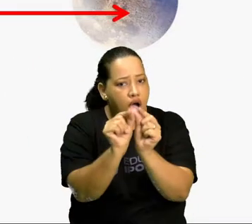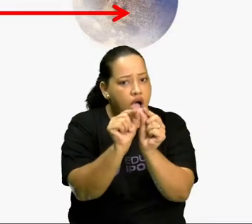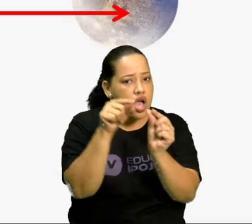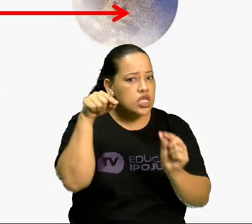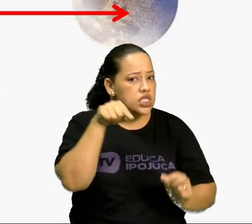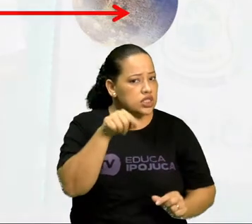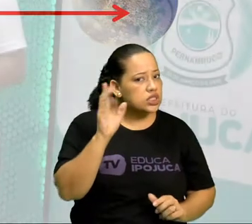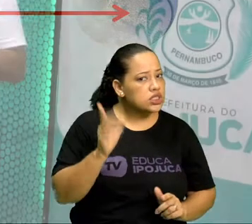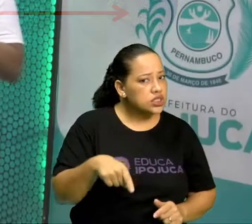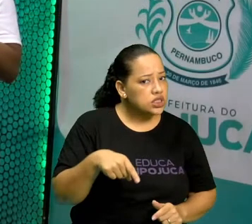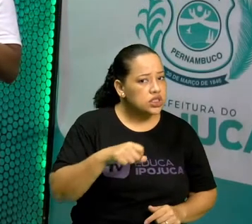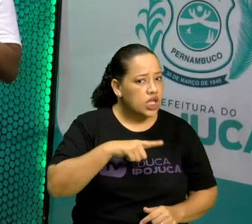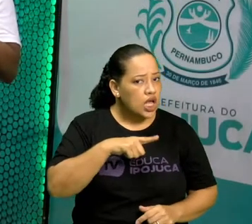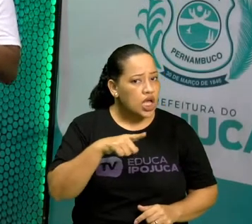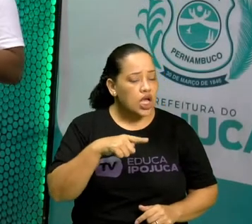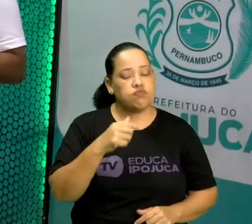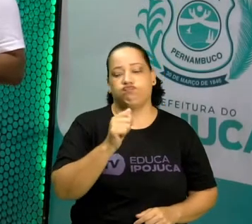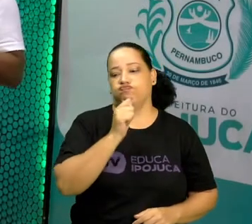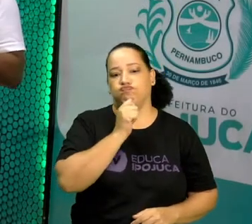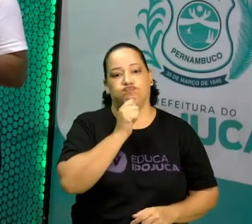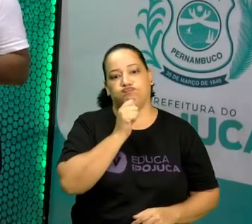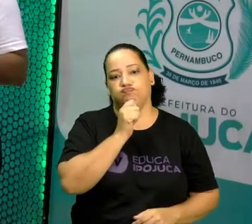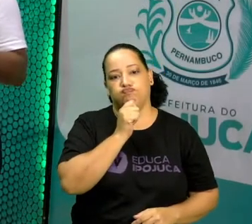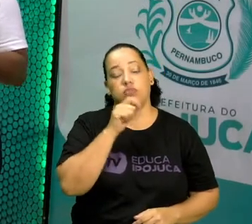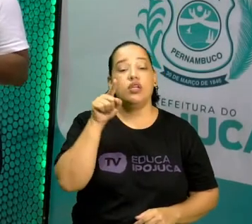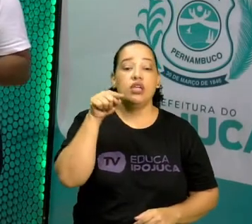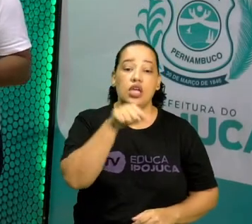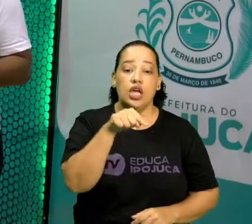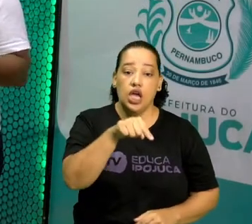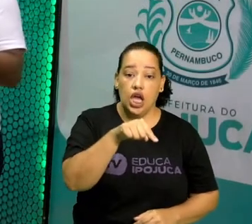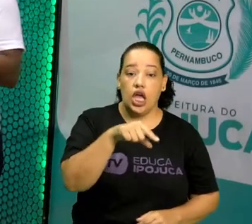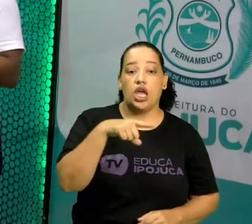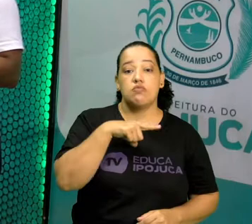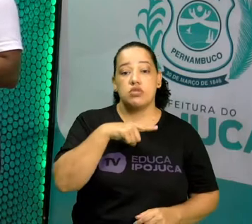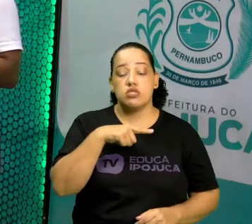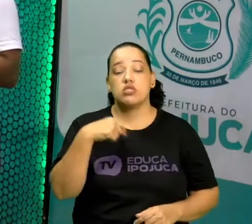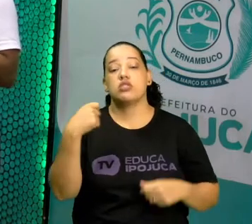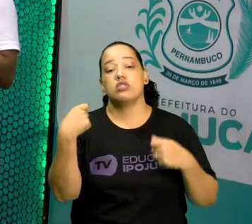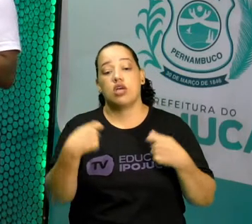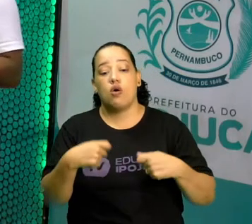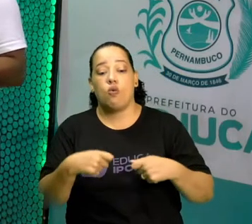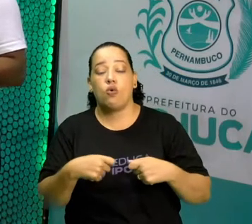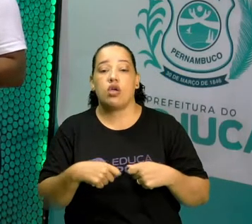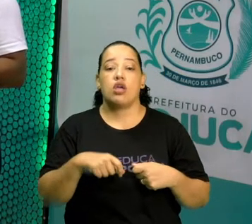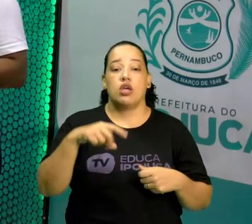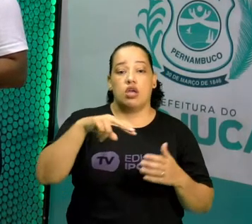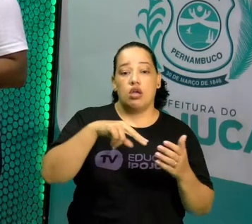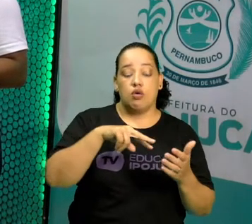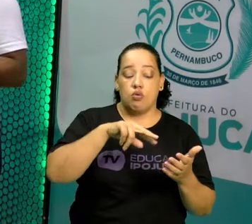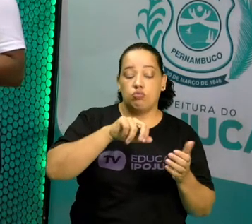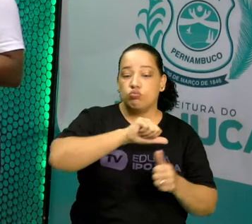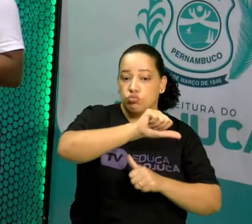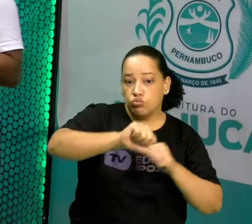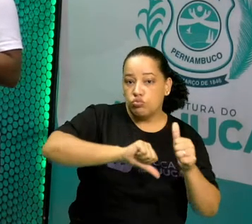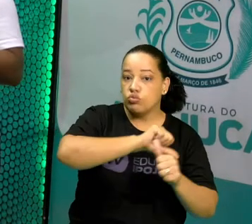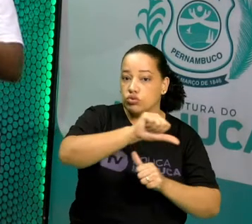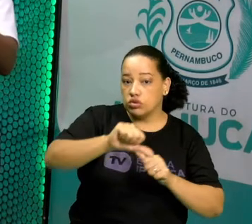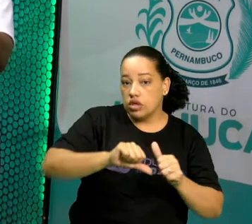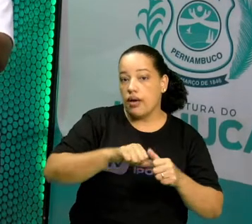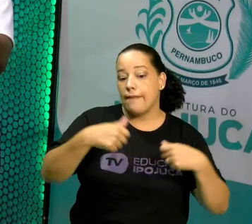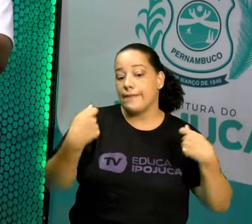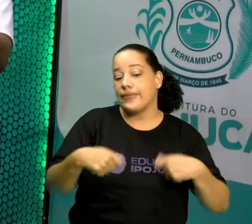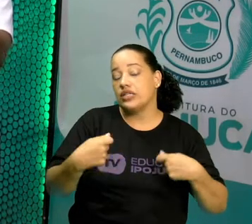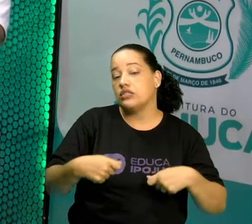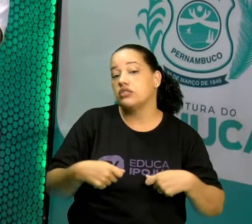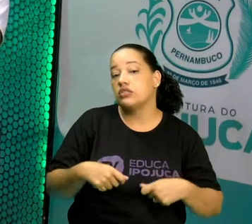Ainda não. O número, para estar compreendido ou escrito em notação científica, ele vai estar